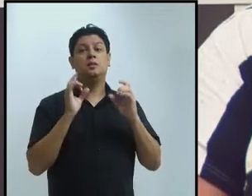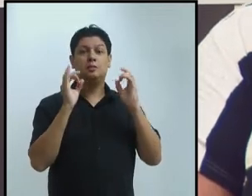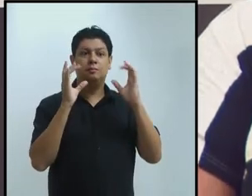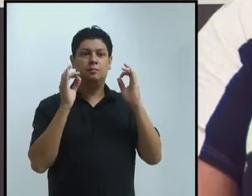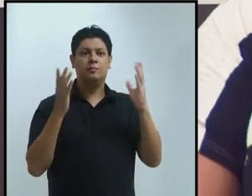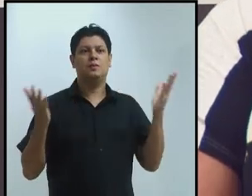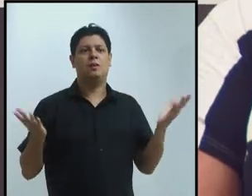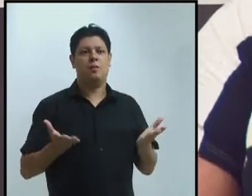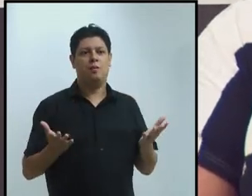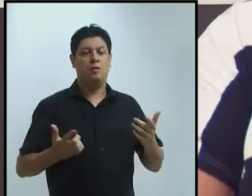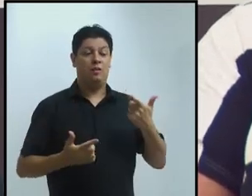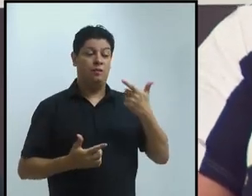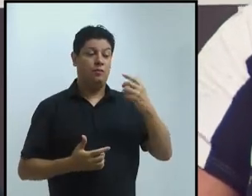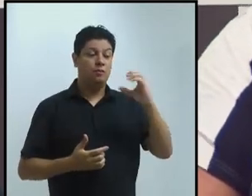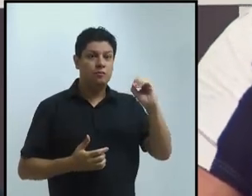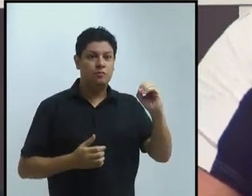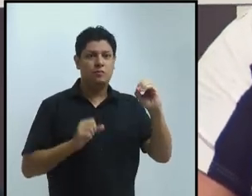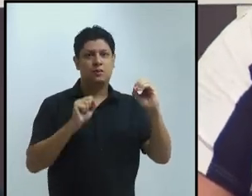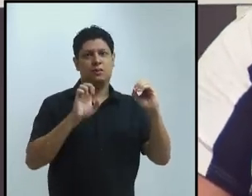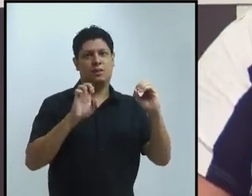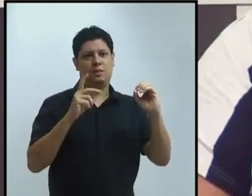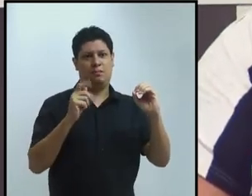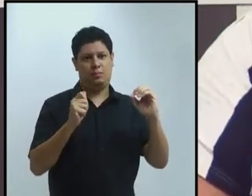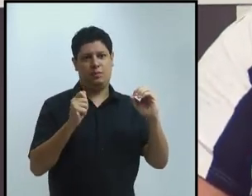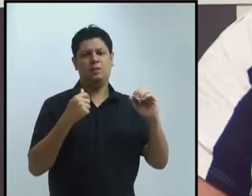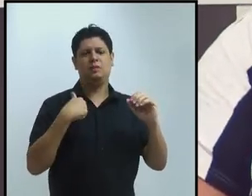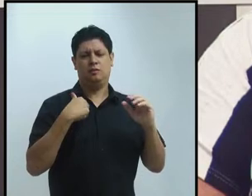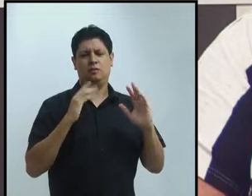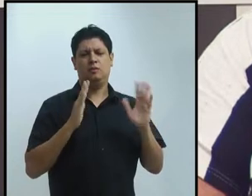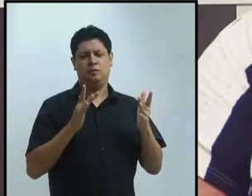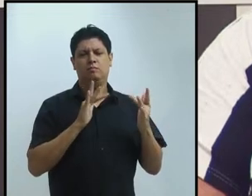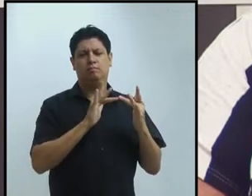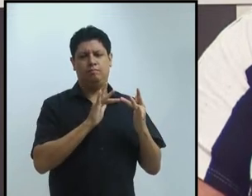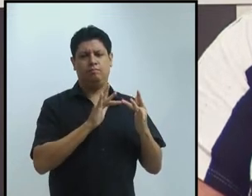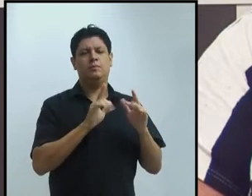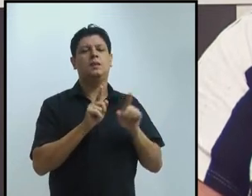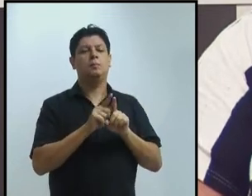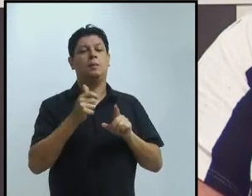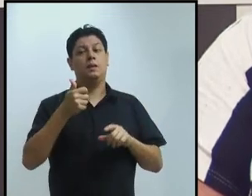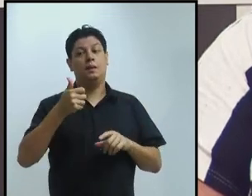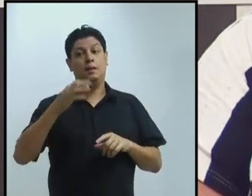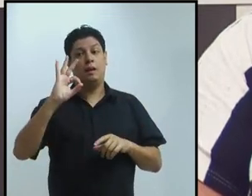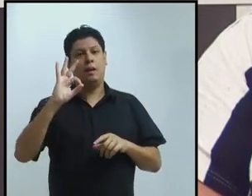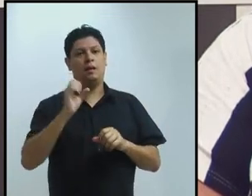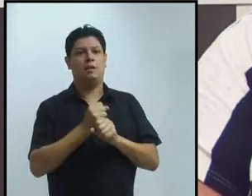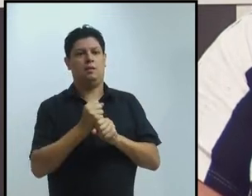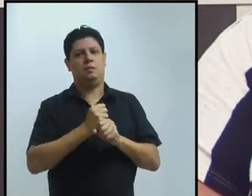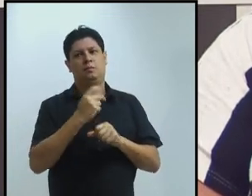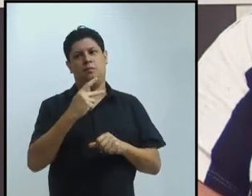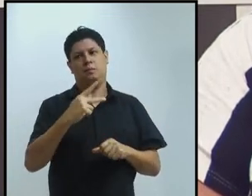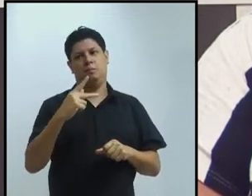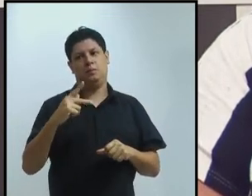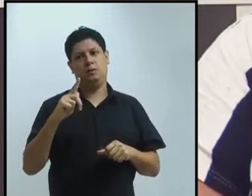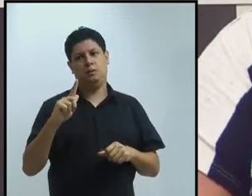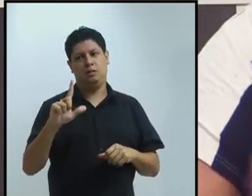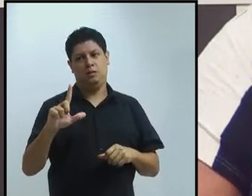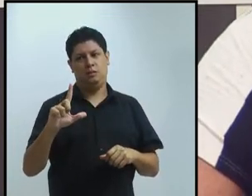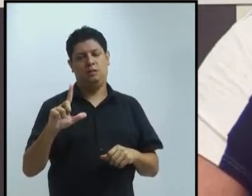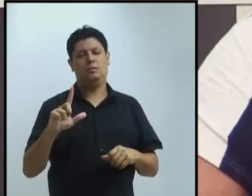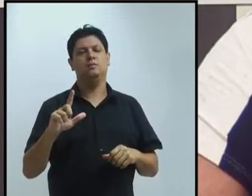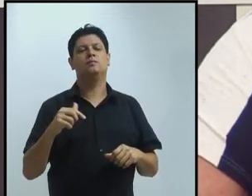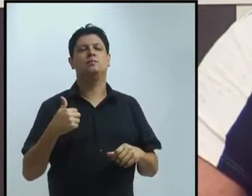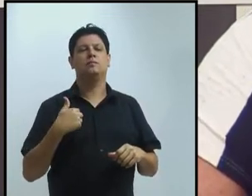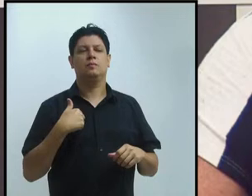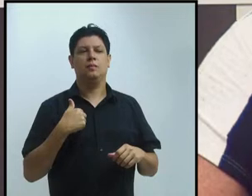e os 10 anos de doutorado do programa. Então, é com grande alegria que eu vou procurar contribuir um pouquinho,